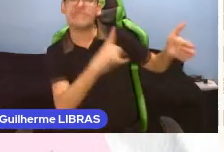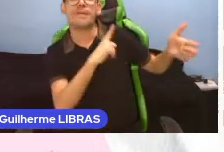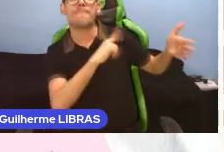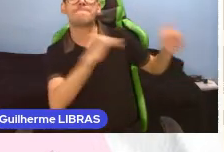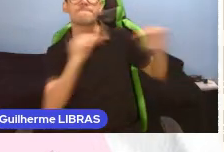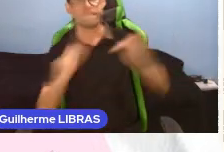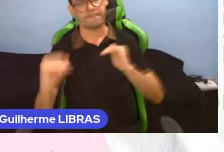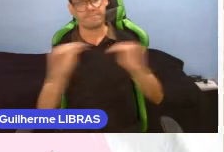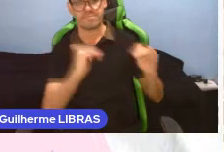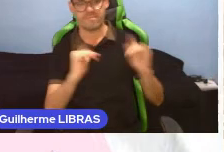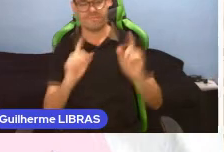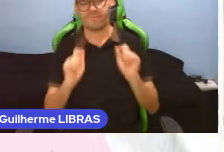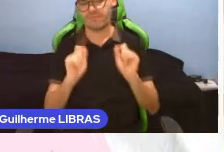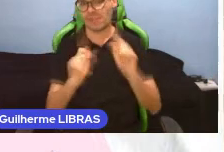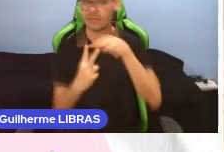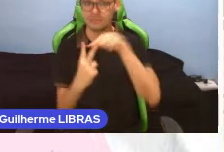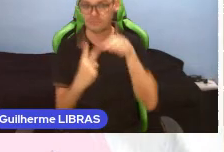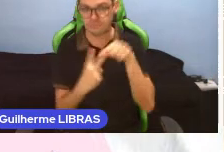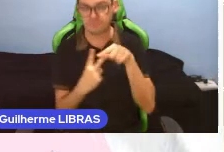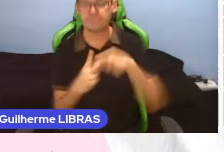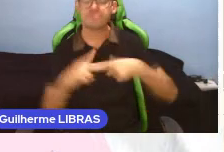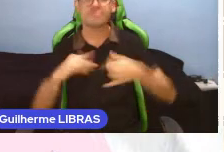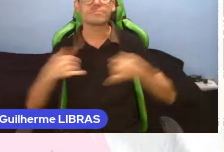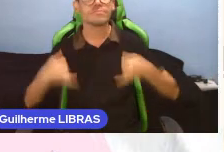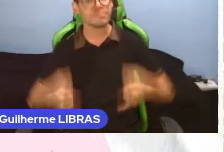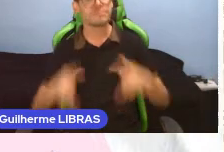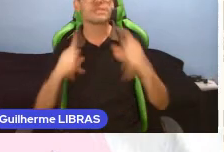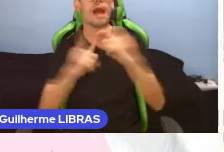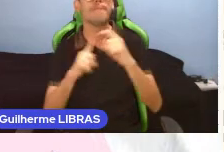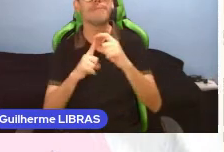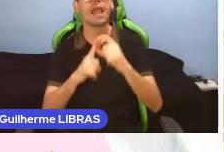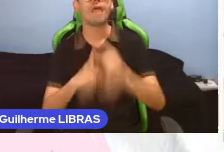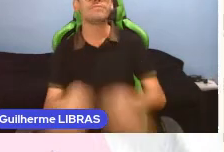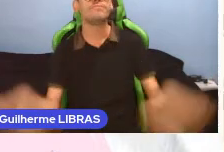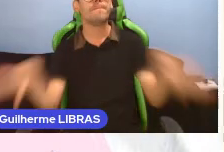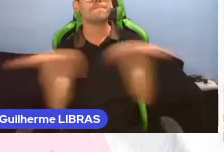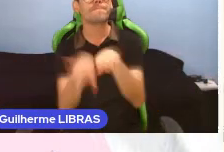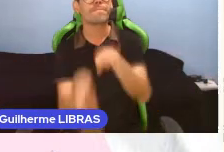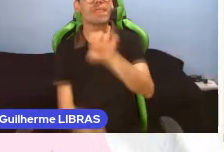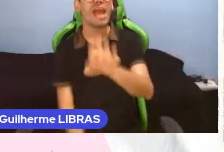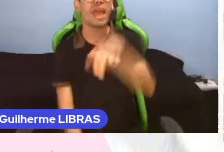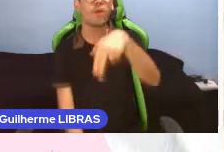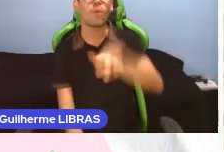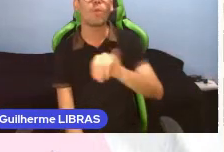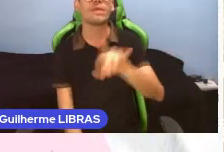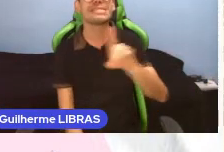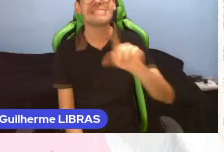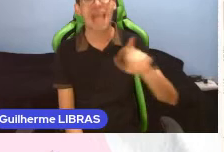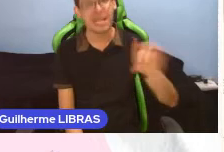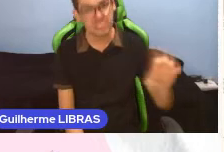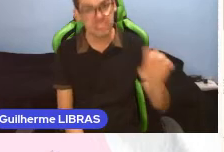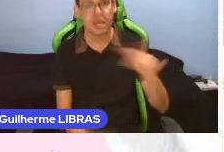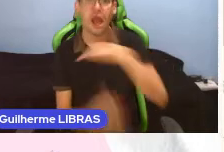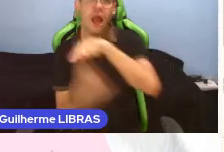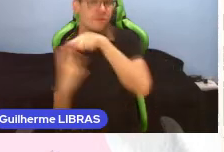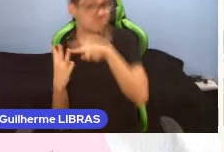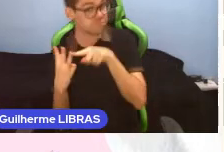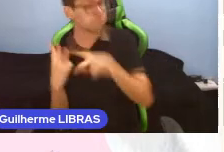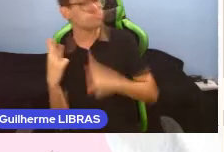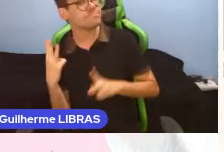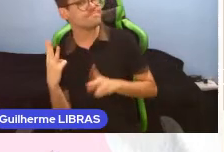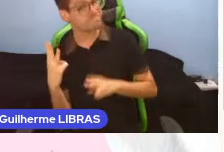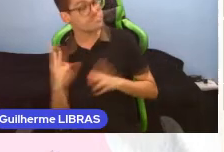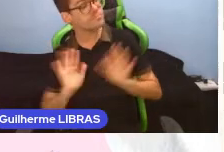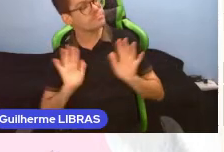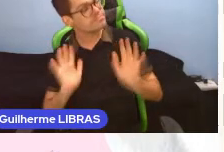caixotes. Logo abaixo, a palavra equidade. No terceiro quadro, a mesma situação. Porém,